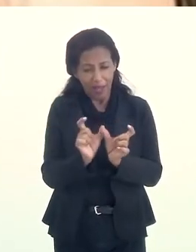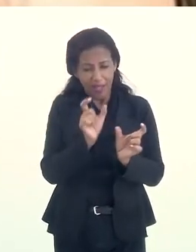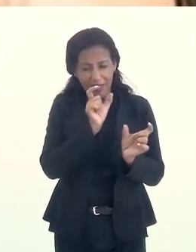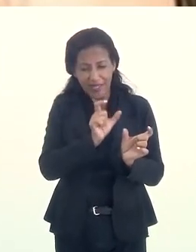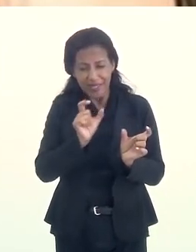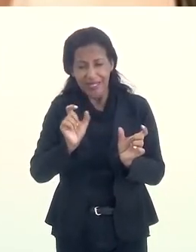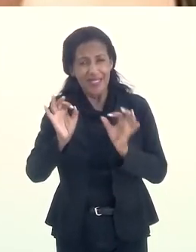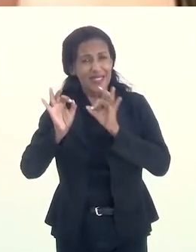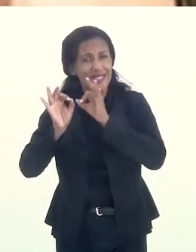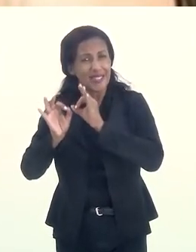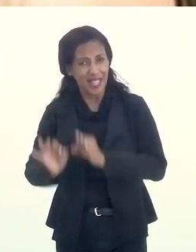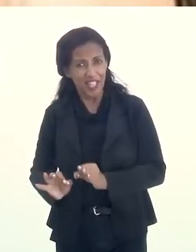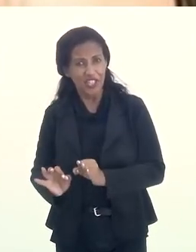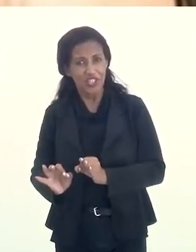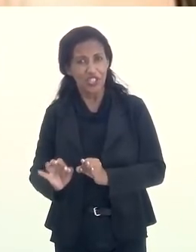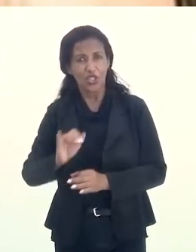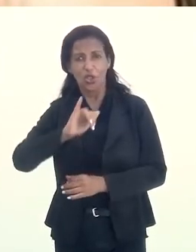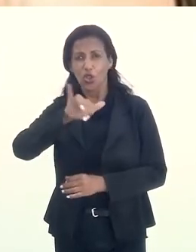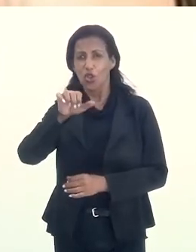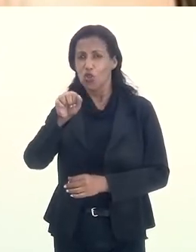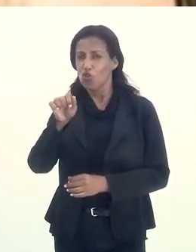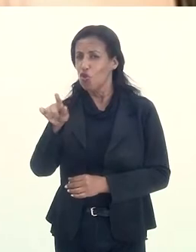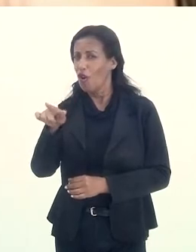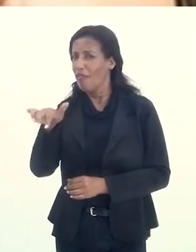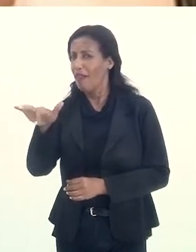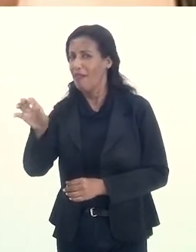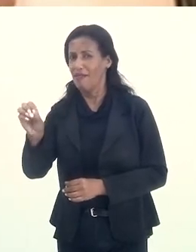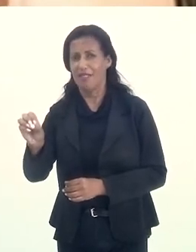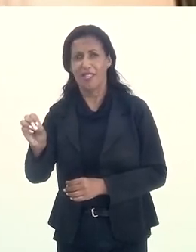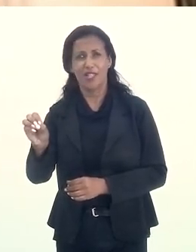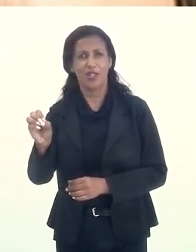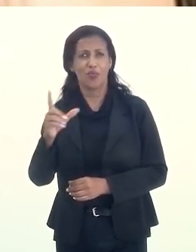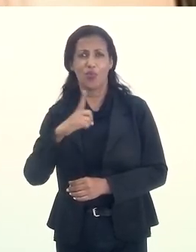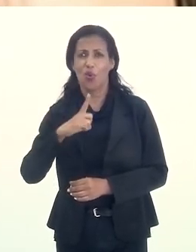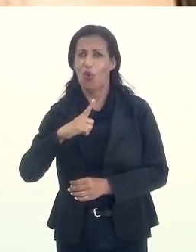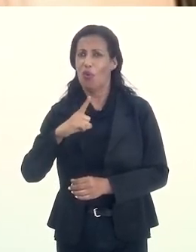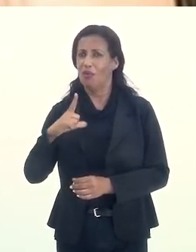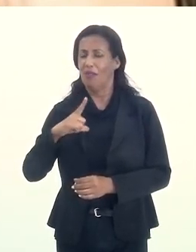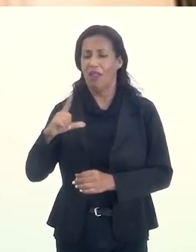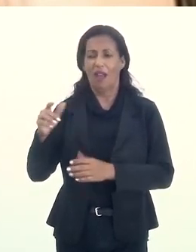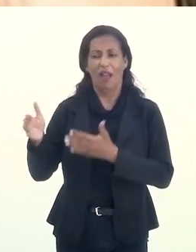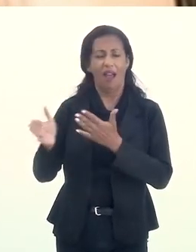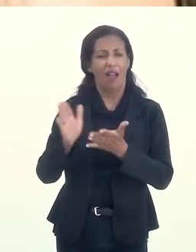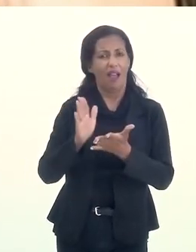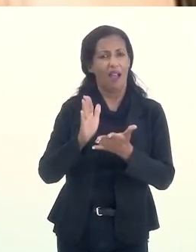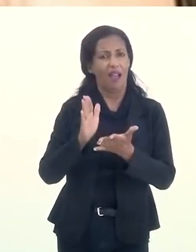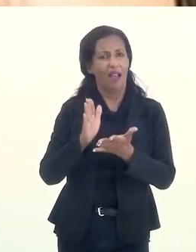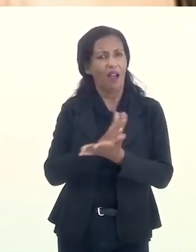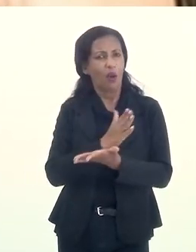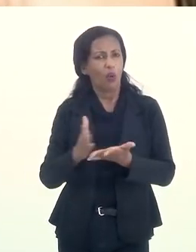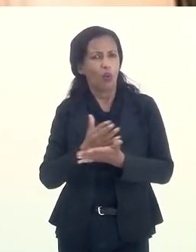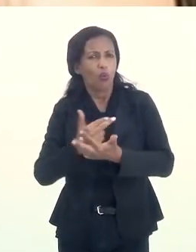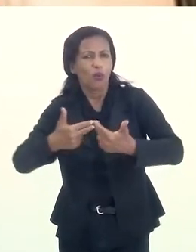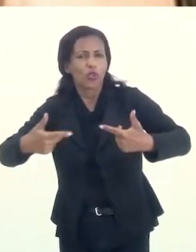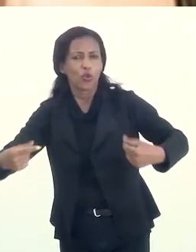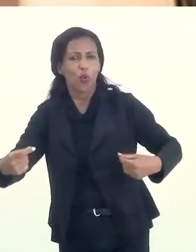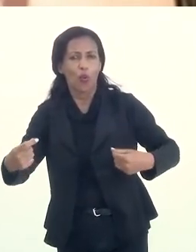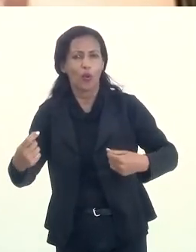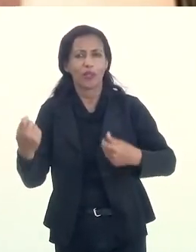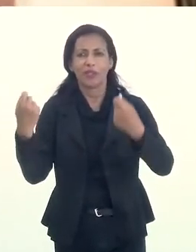letra, o jornalismo não comportaria certas atividades que não são